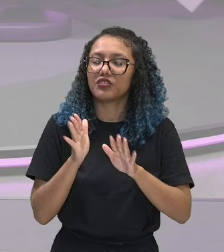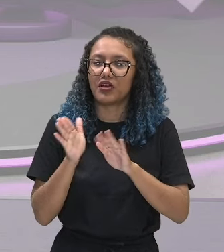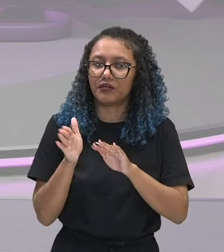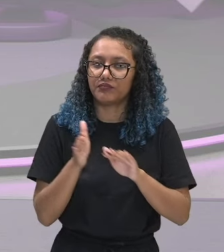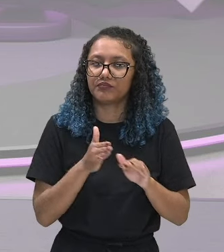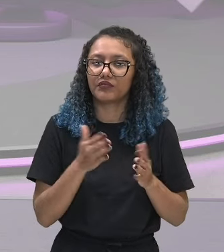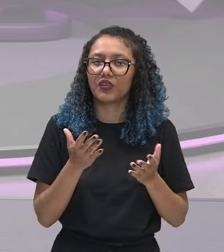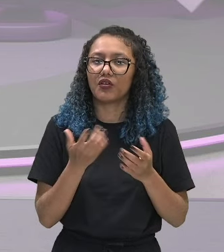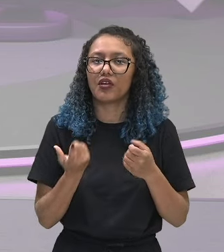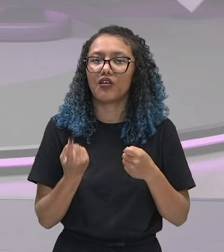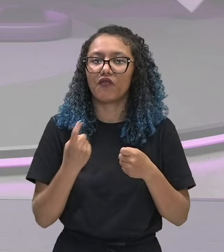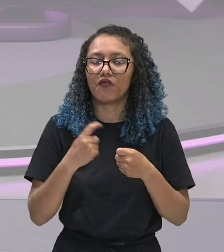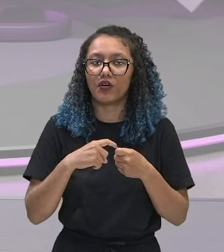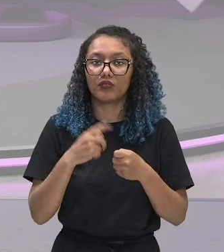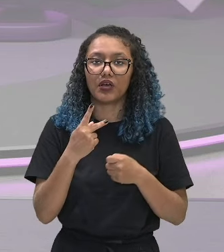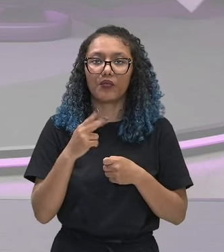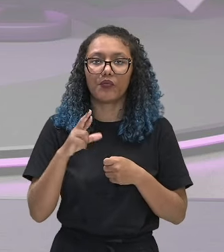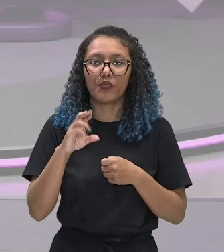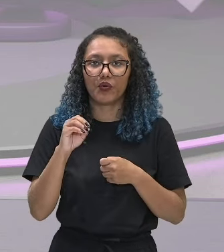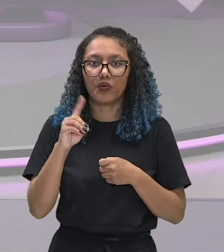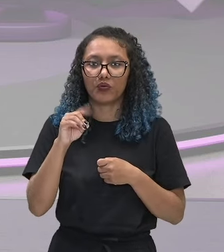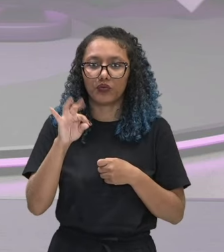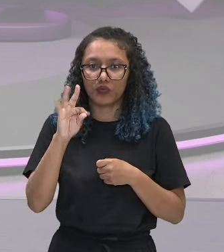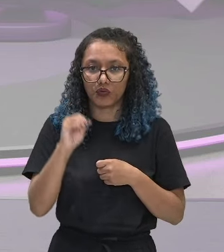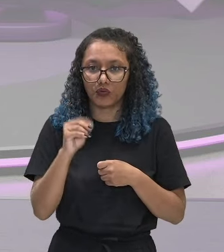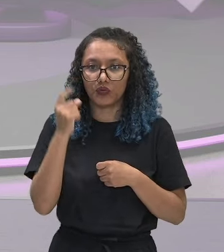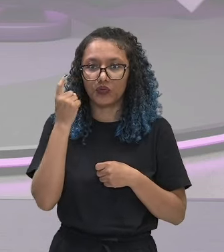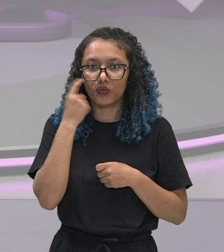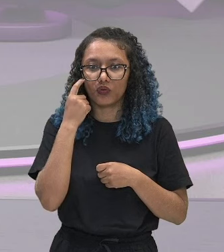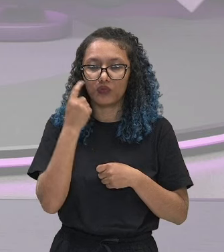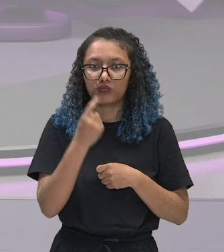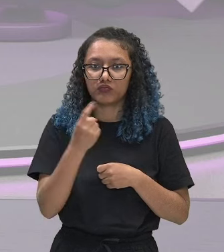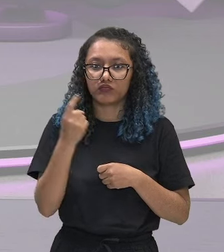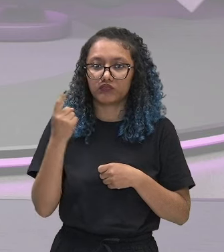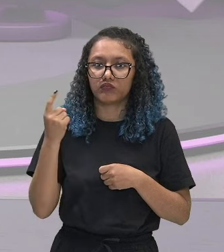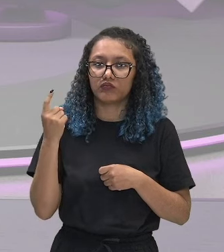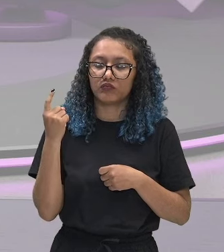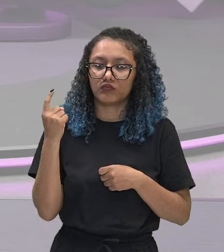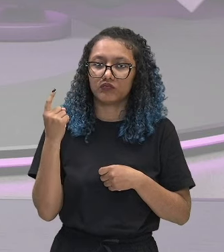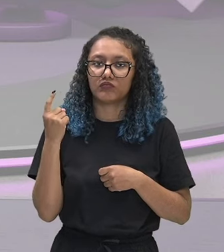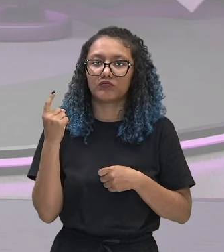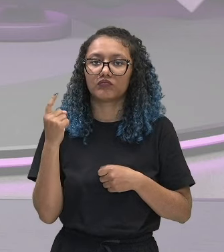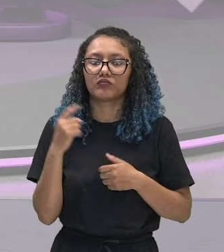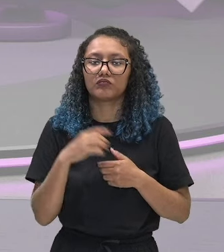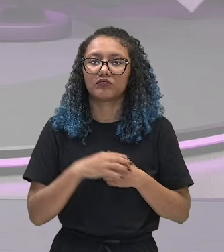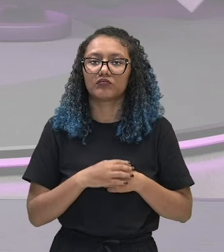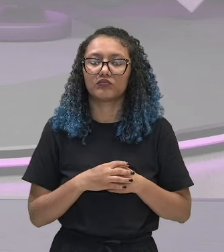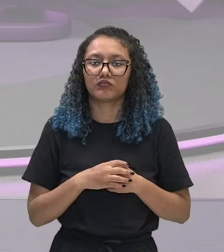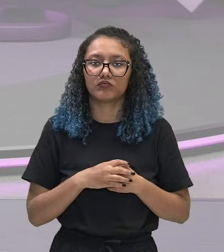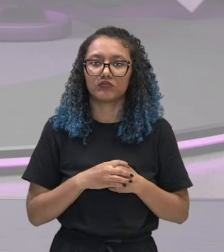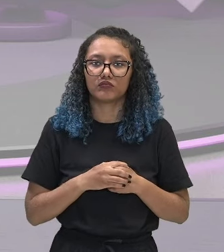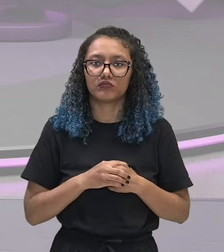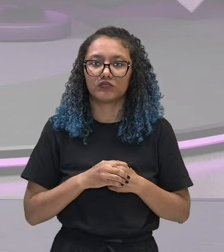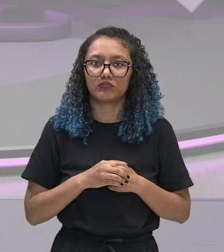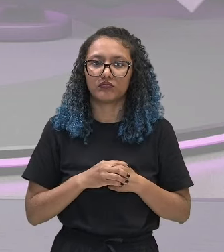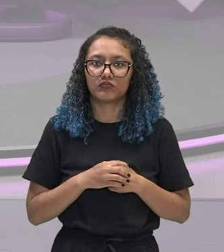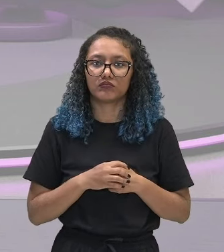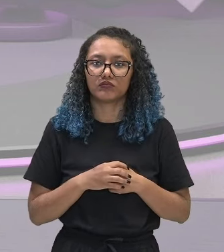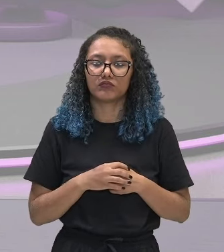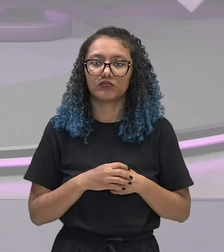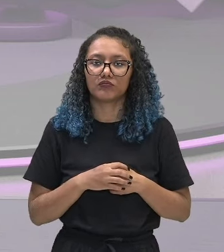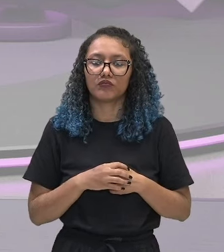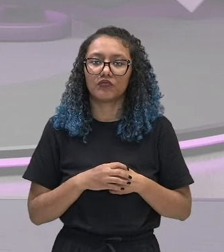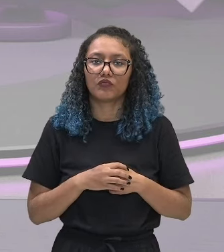aquele cálculo lá do produto. x menos r vezes x, vezes x mais r, igual a 440. E